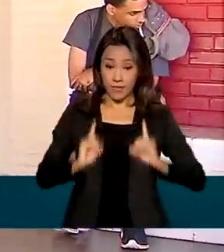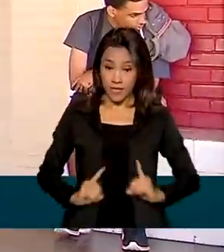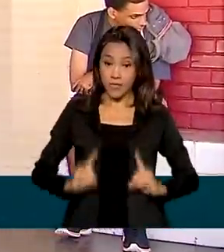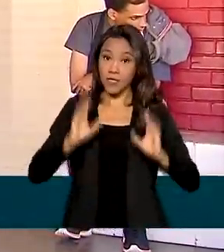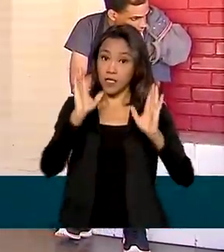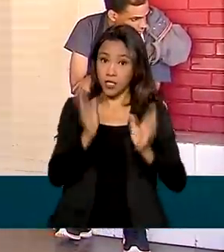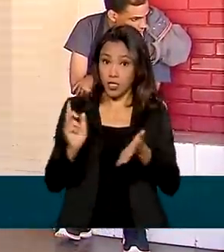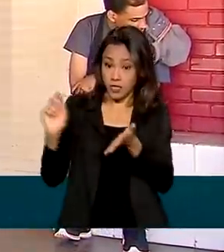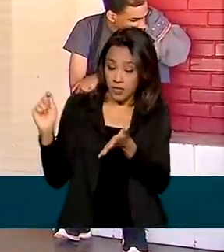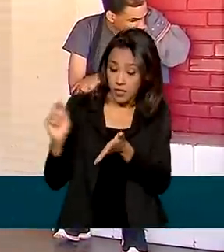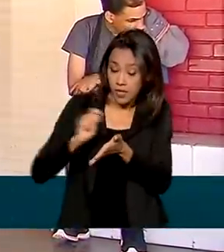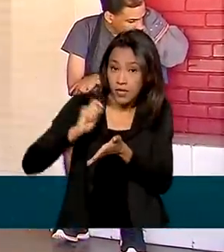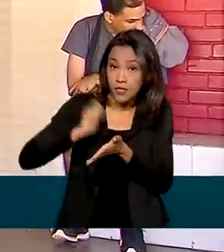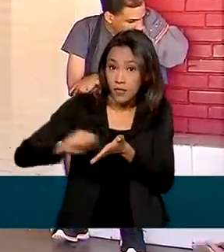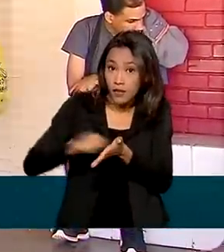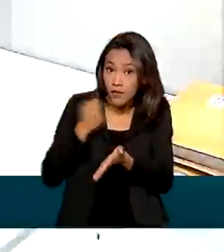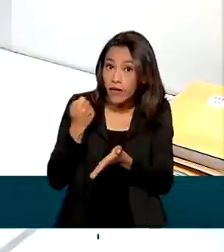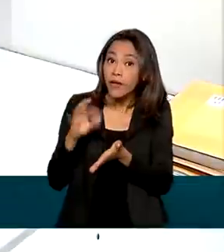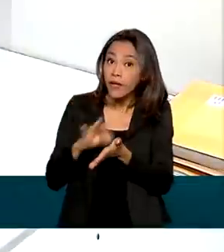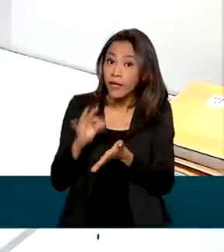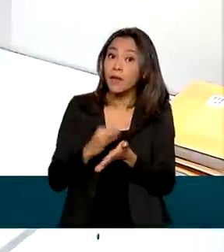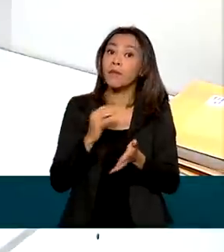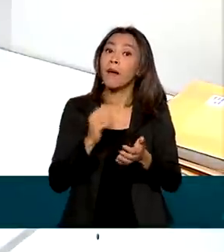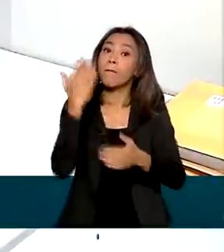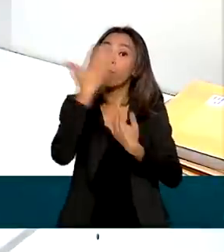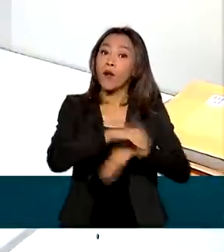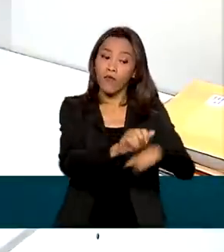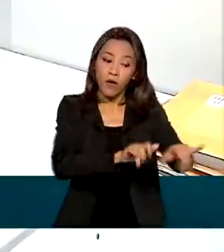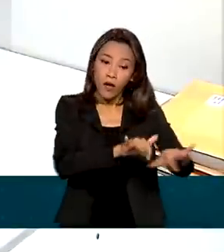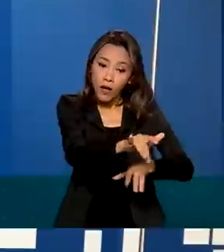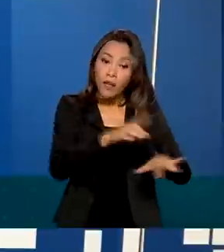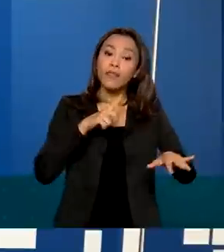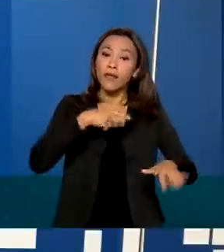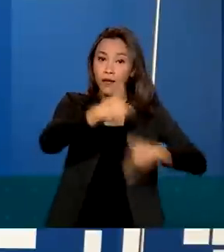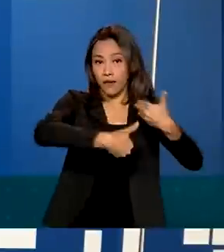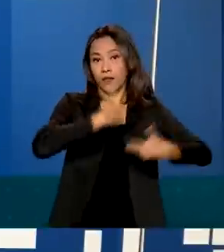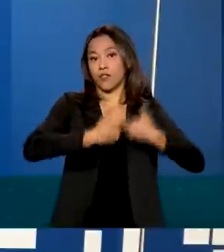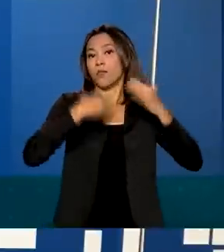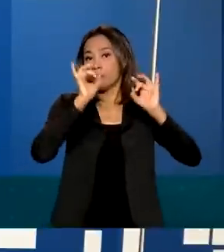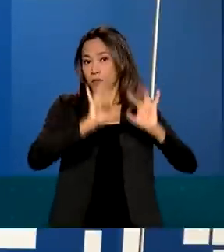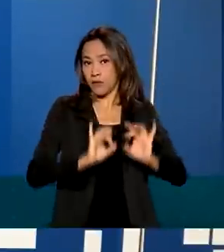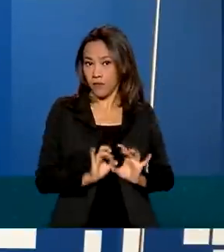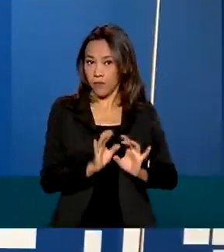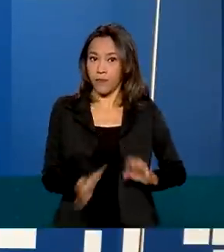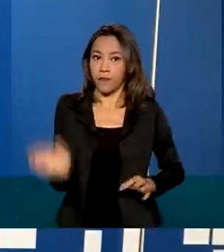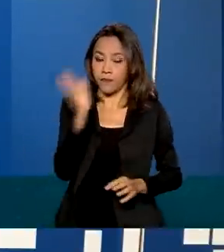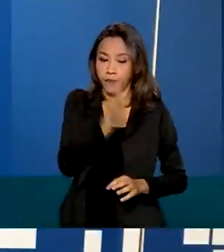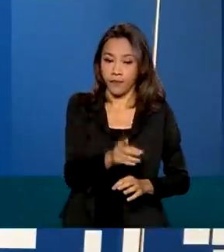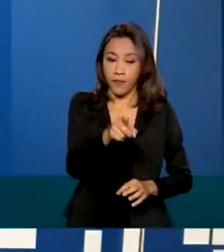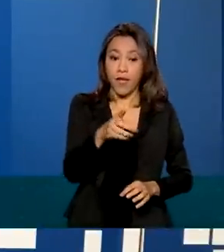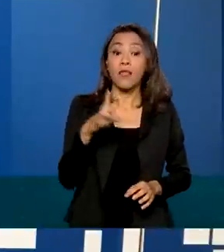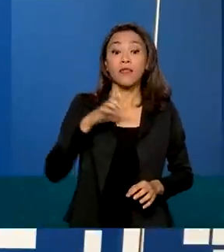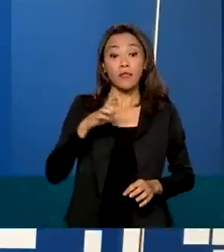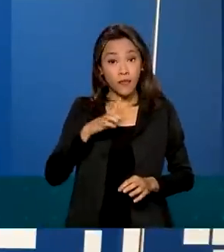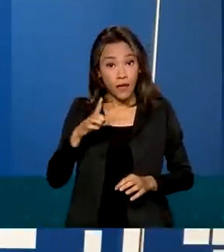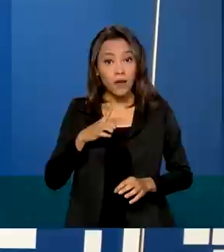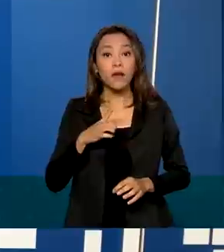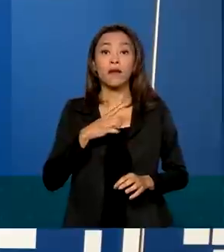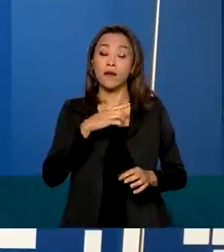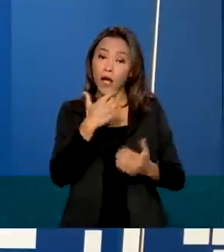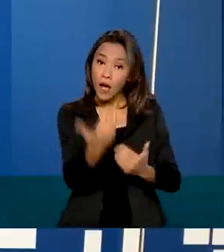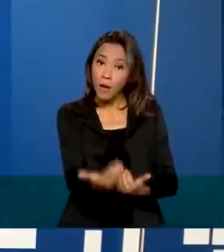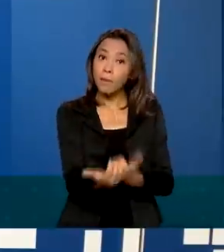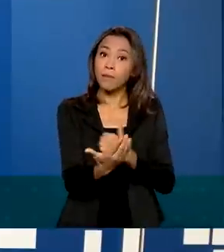inscreverem para a prova digital também vão receber atendimento especial. Poderão contar com recursos de prova